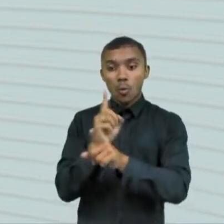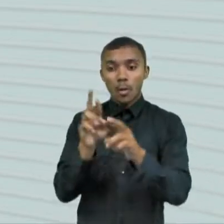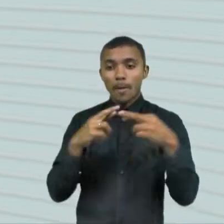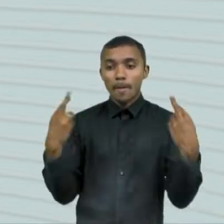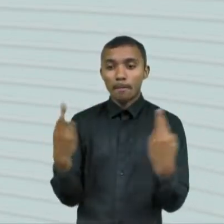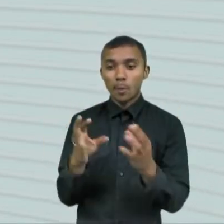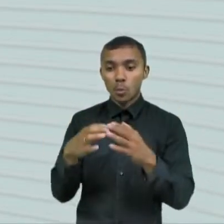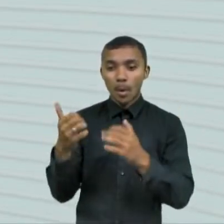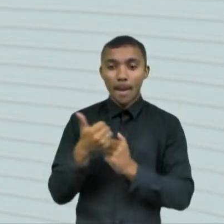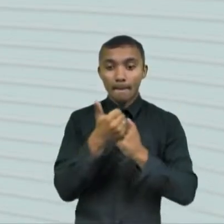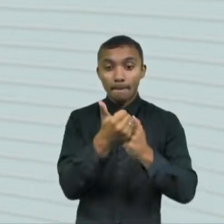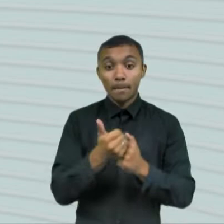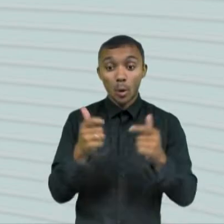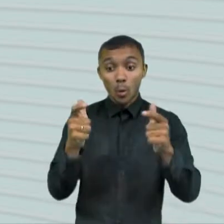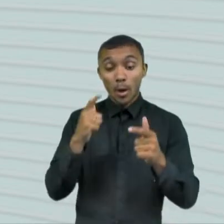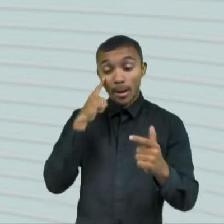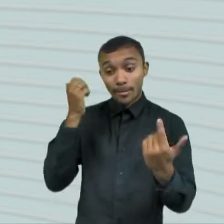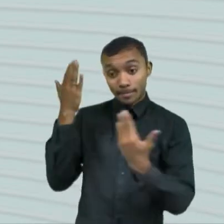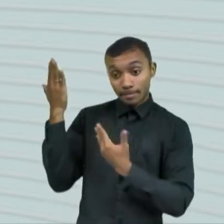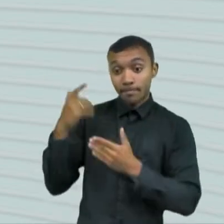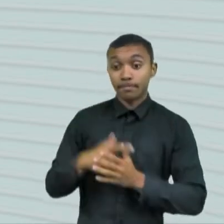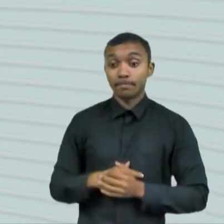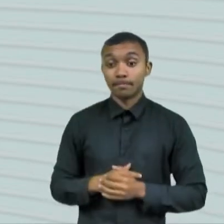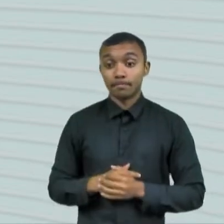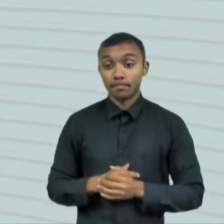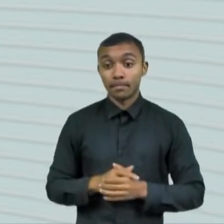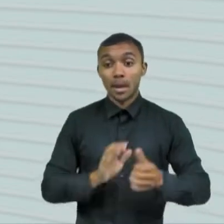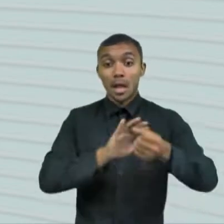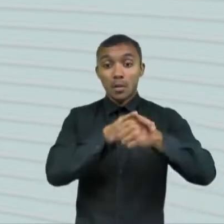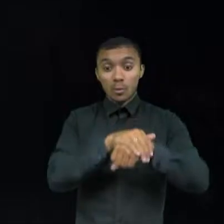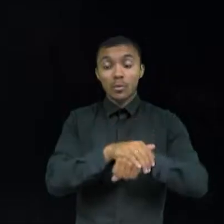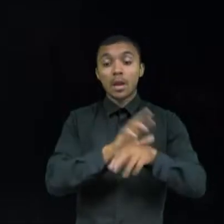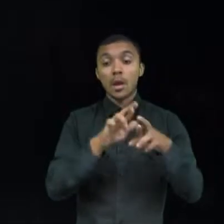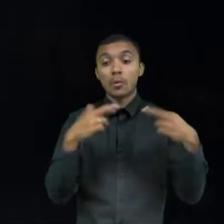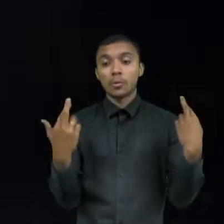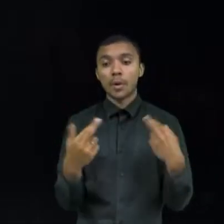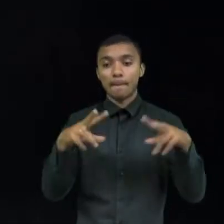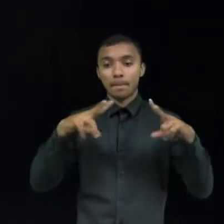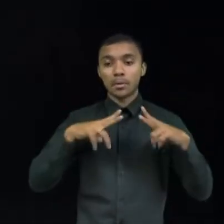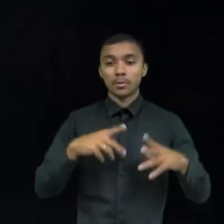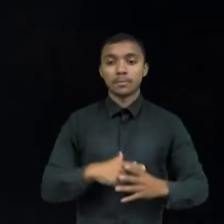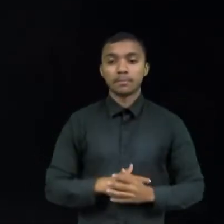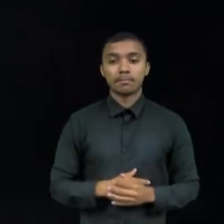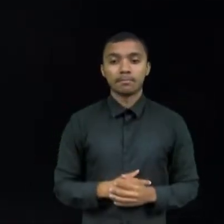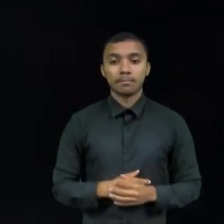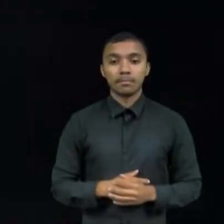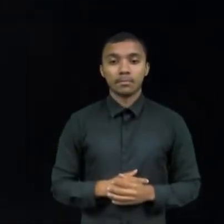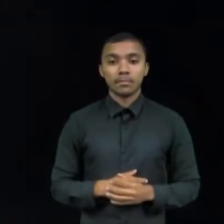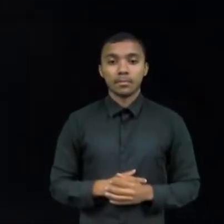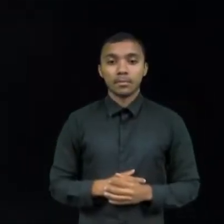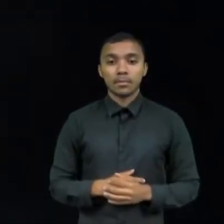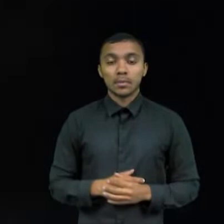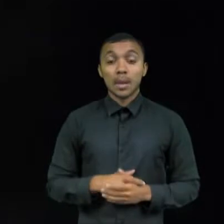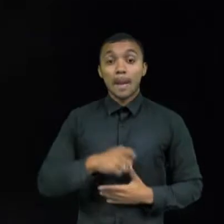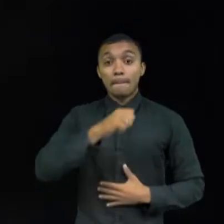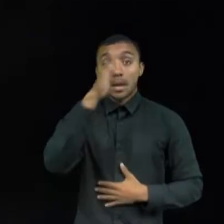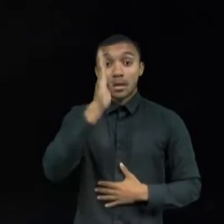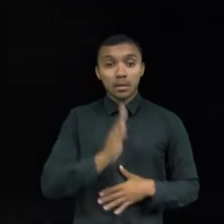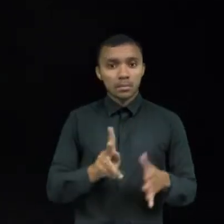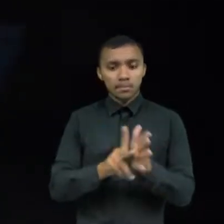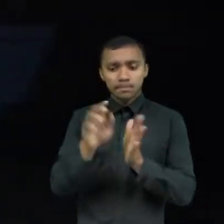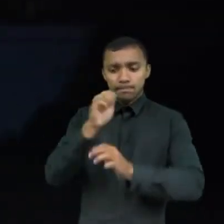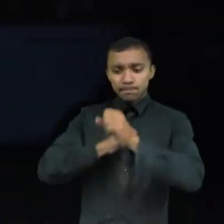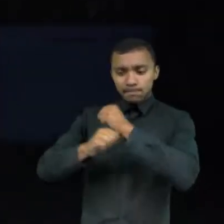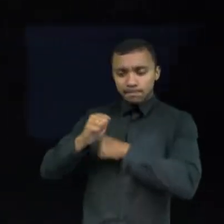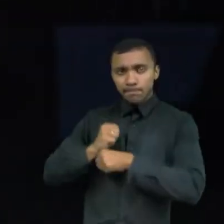Jaçanaú. E à noite, participa de reunião interna. No Brasil, no ano passado, o nosso